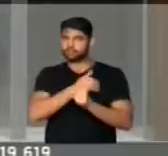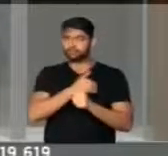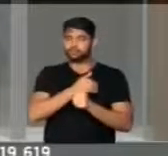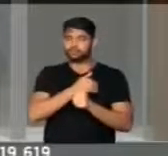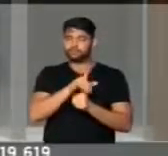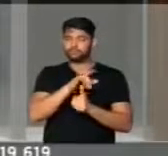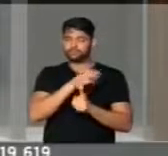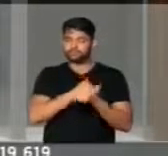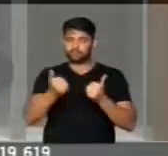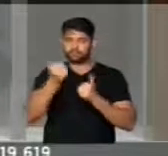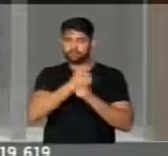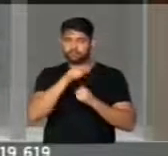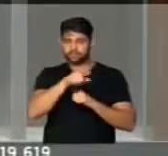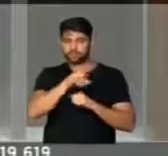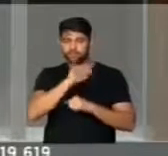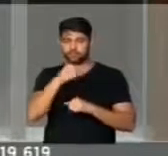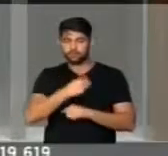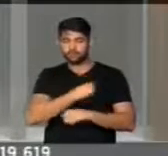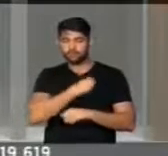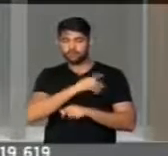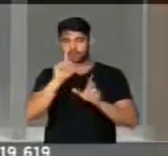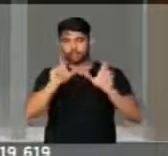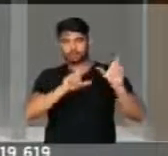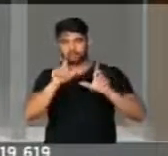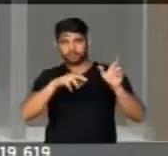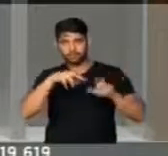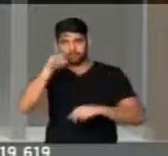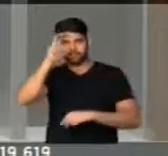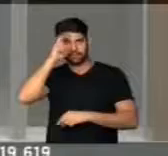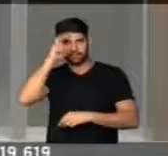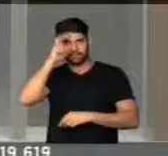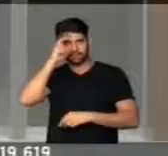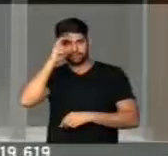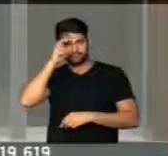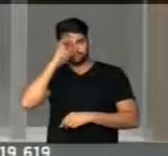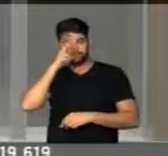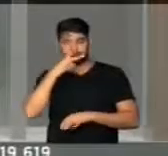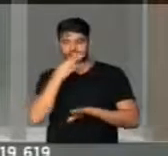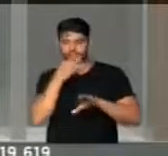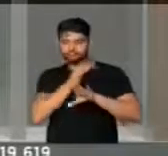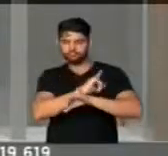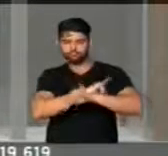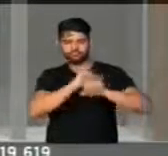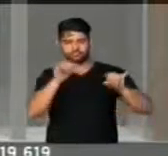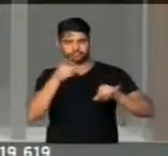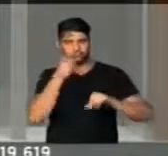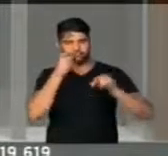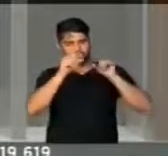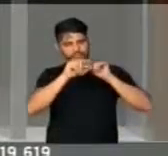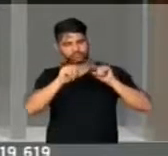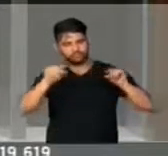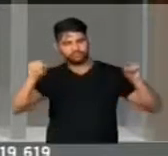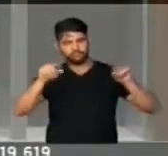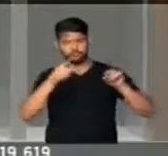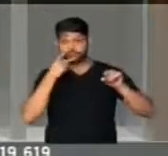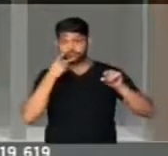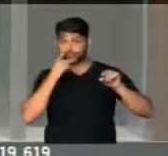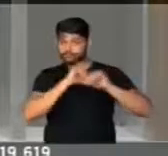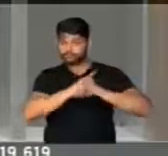golpista, foi à TV na quinta-feira e citou a seguinte frase,